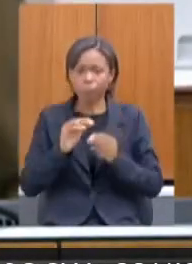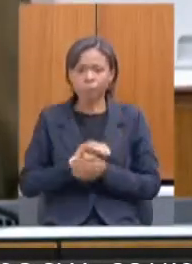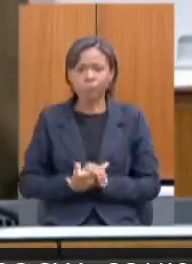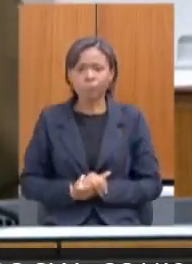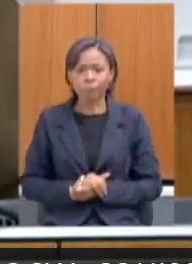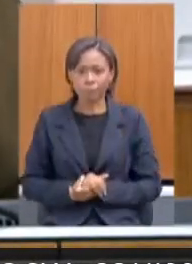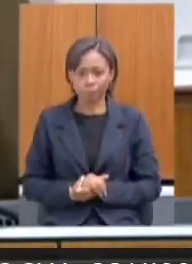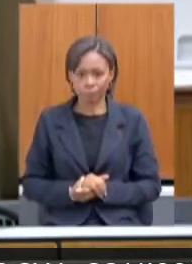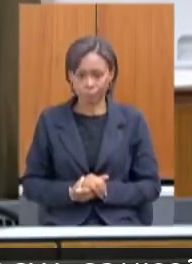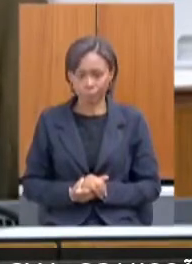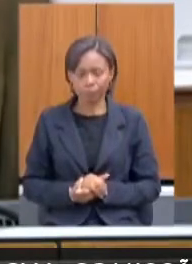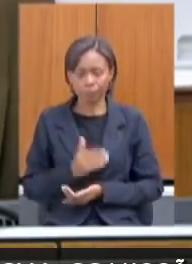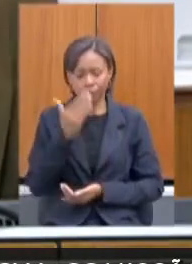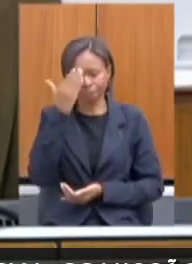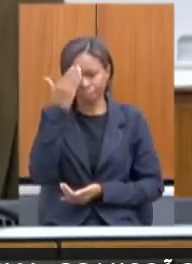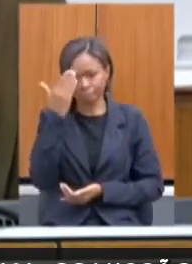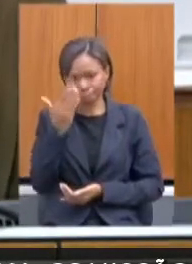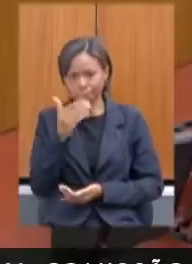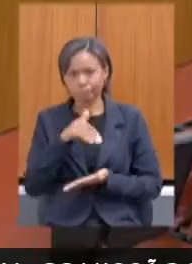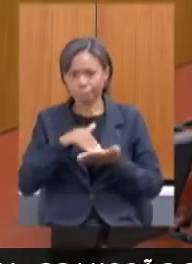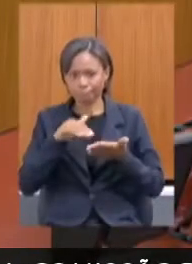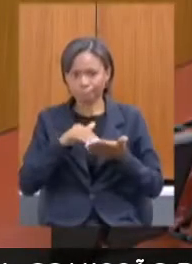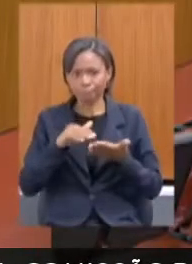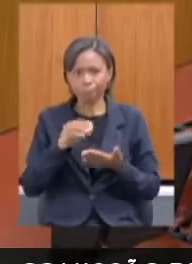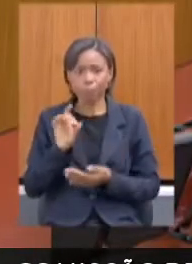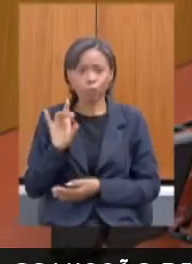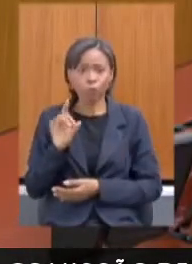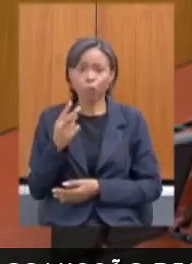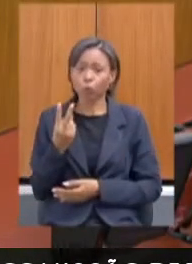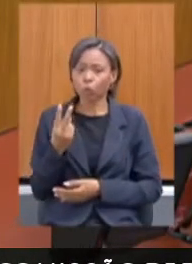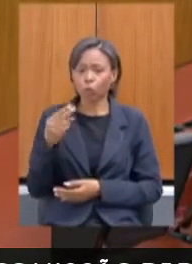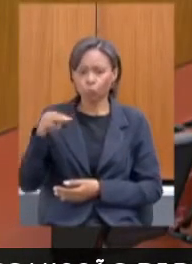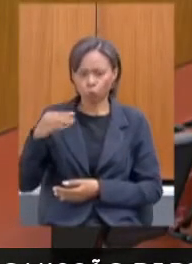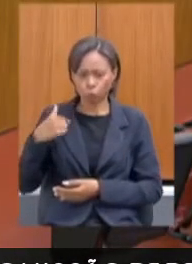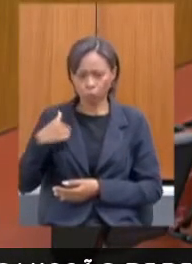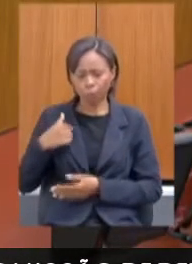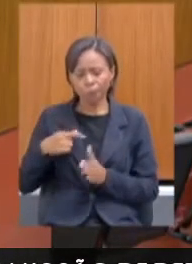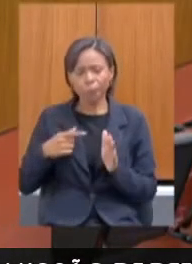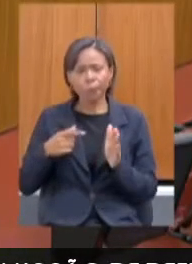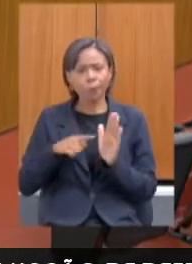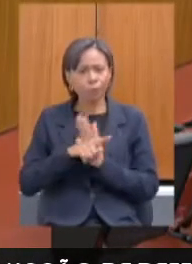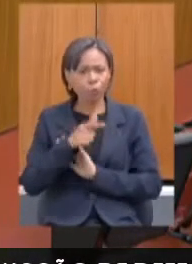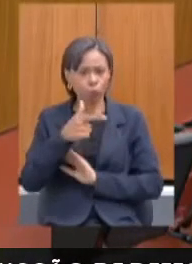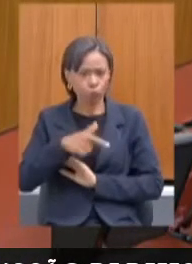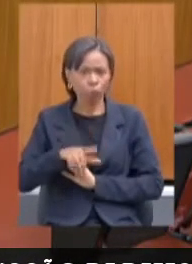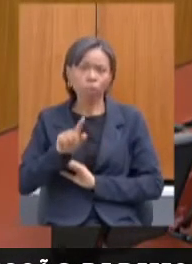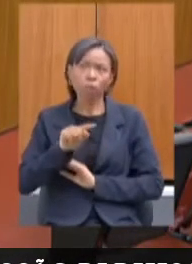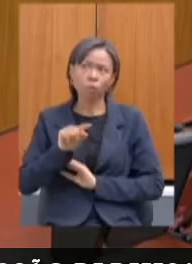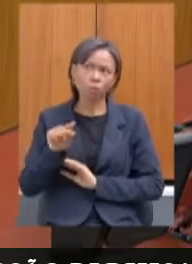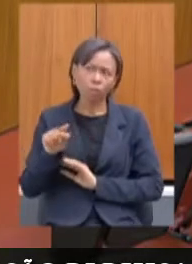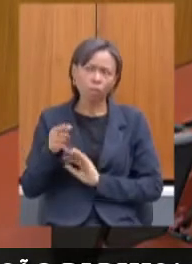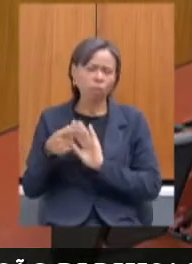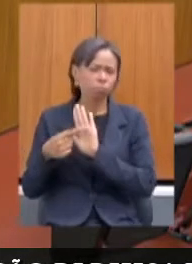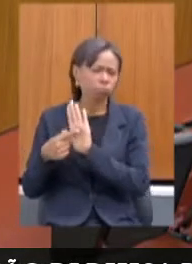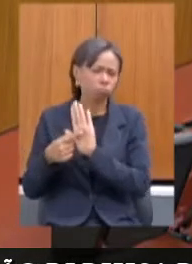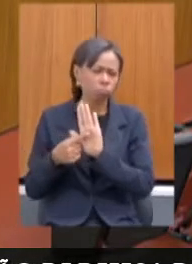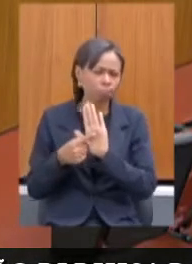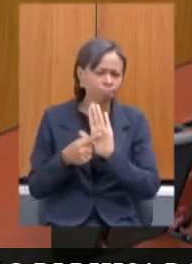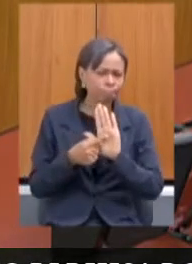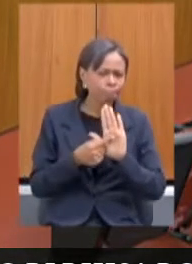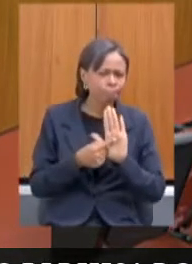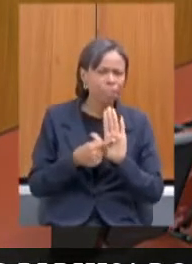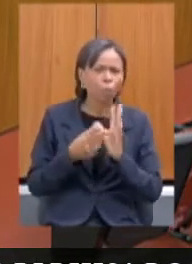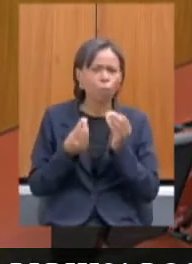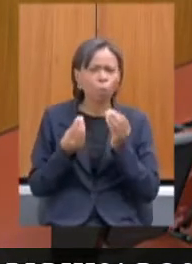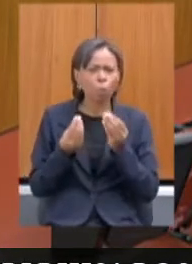Obrigada, secretária. Eu tenho só mais dois minutos para questionar. Eu acho, do ponto de vista da apresentação até então, há muita coisa produzida,